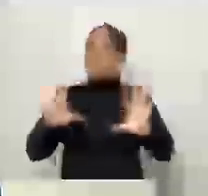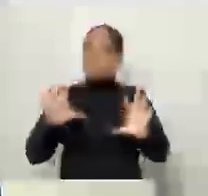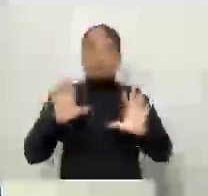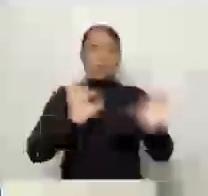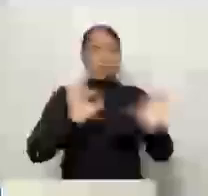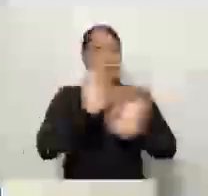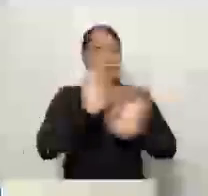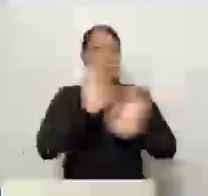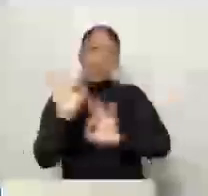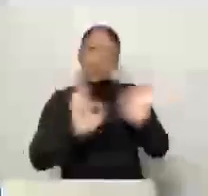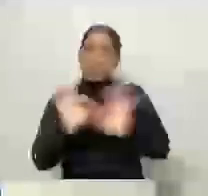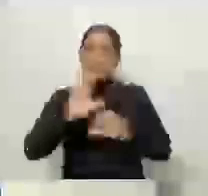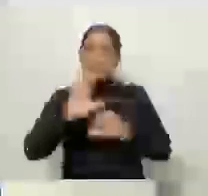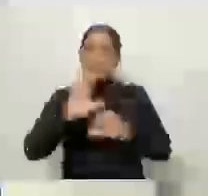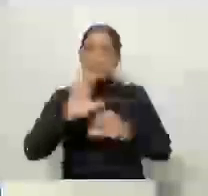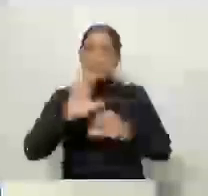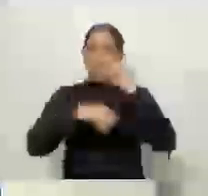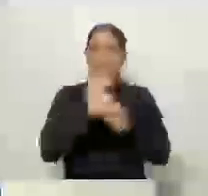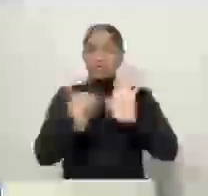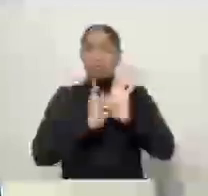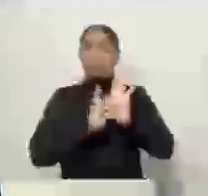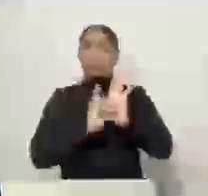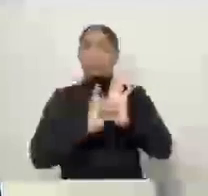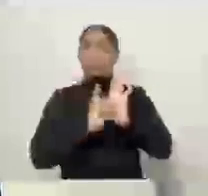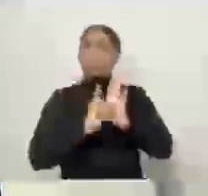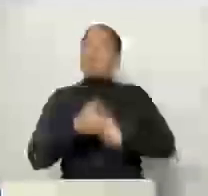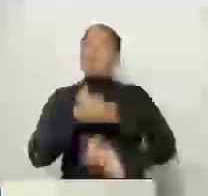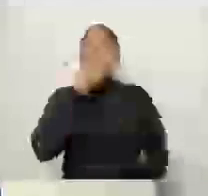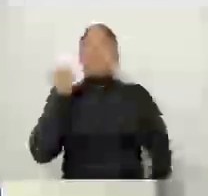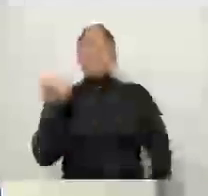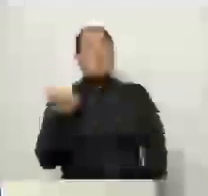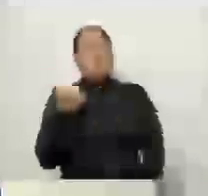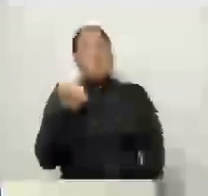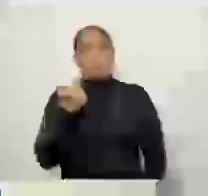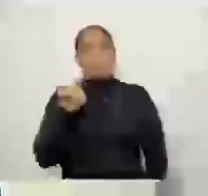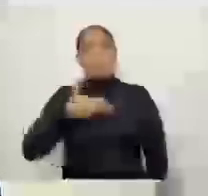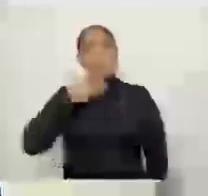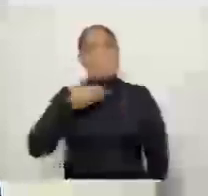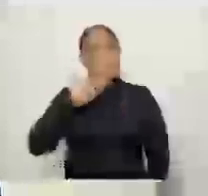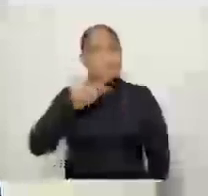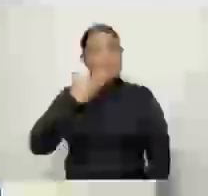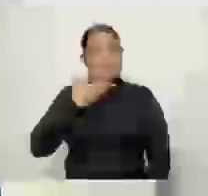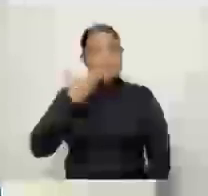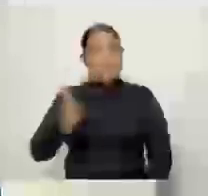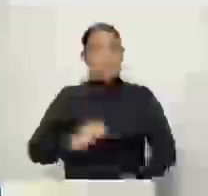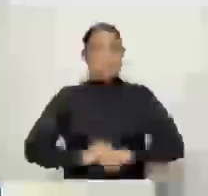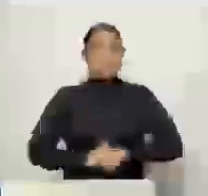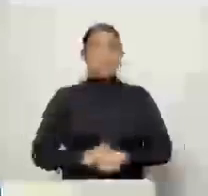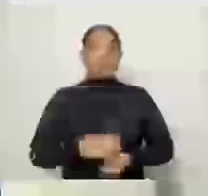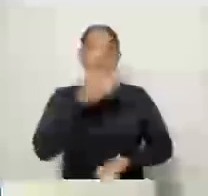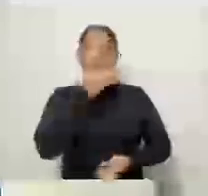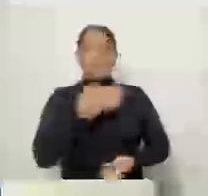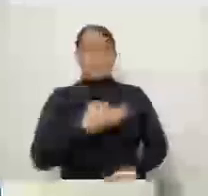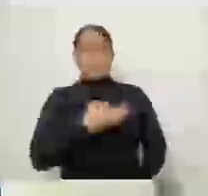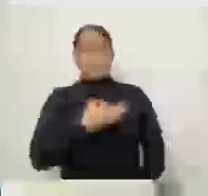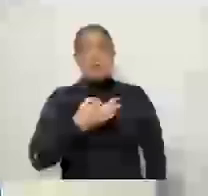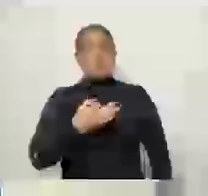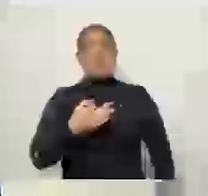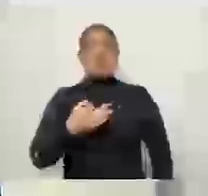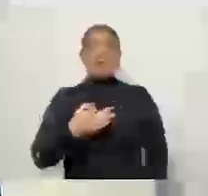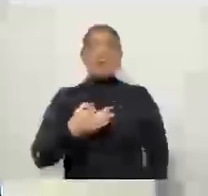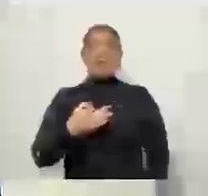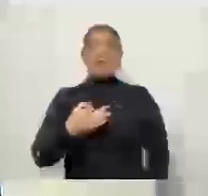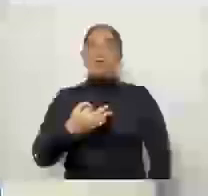Luan, as minhas, para que a gente sugere aí para o Poder Executivo que faça também todo esse mapeamento e reorganização por meio de uma